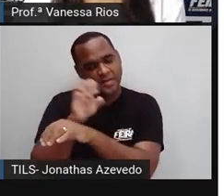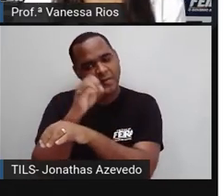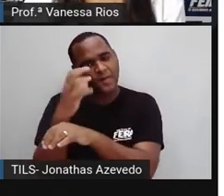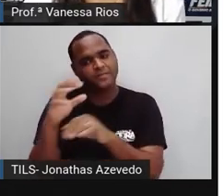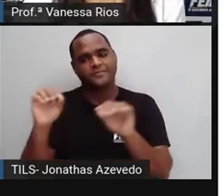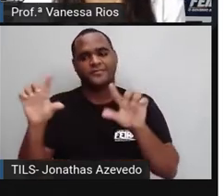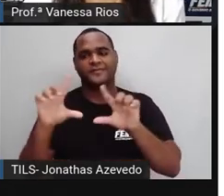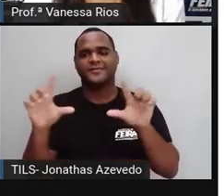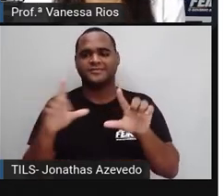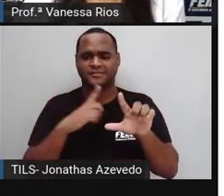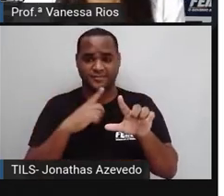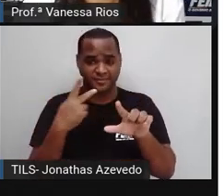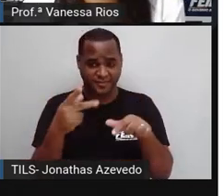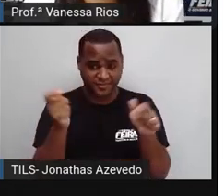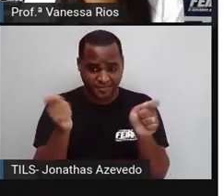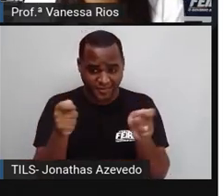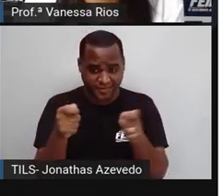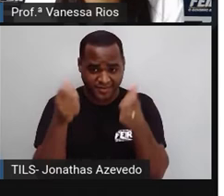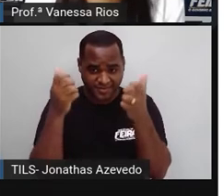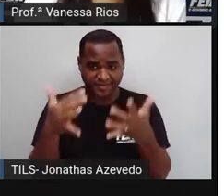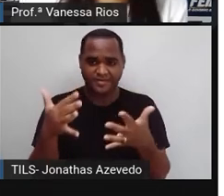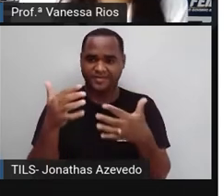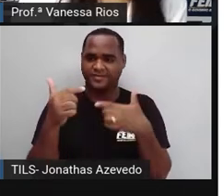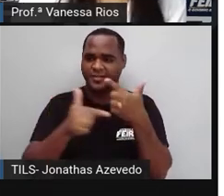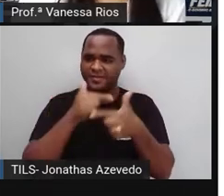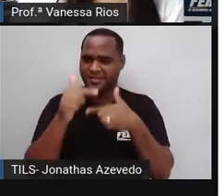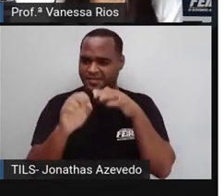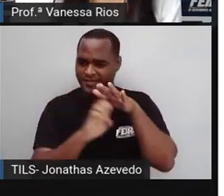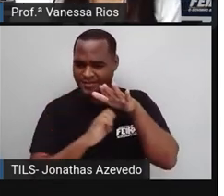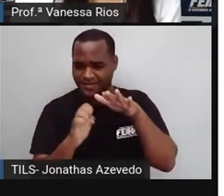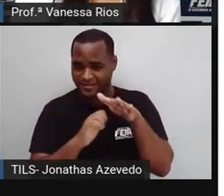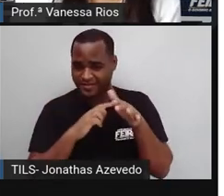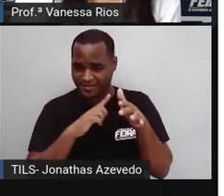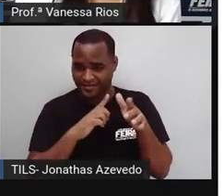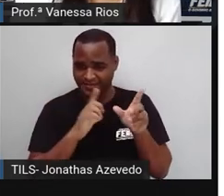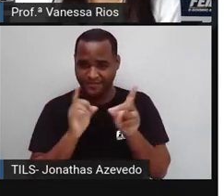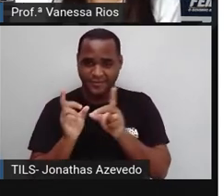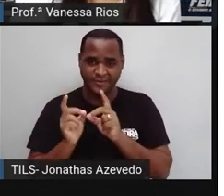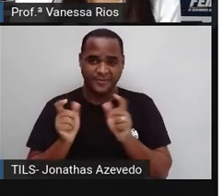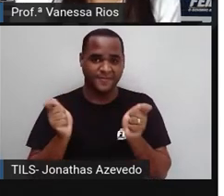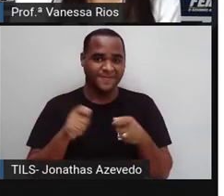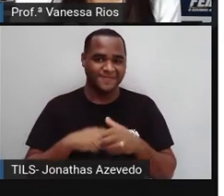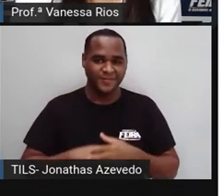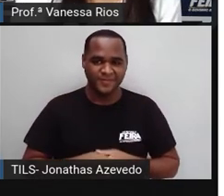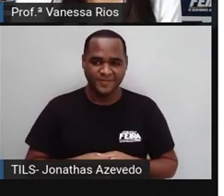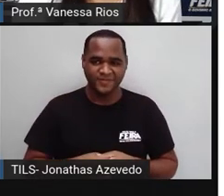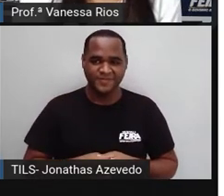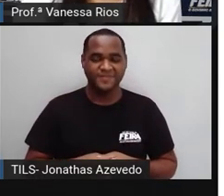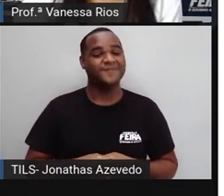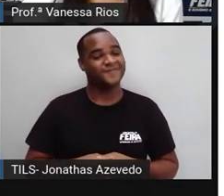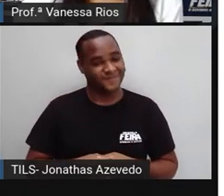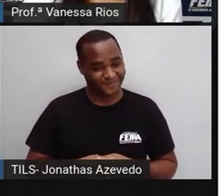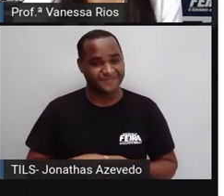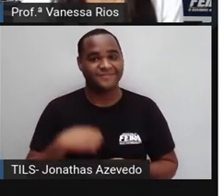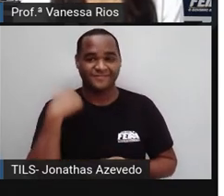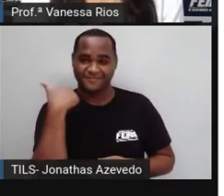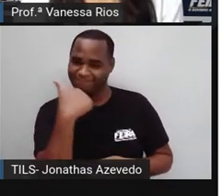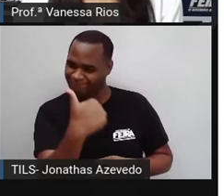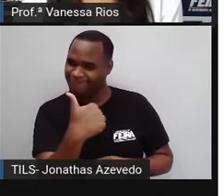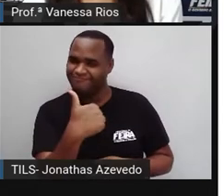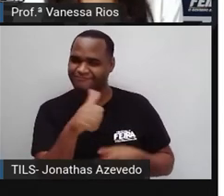televisão, você pode ser um empreendedor? Olhem só. Claro, não é?